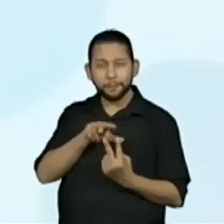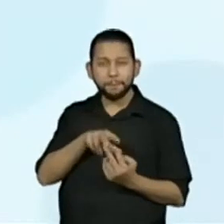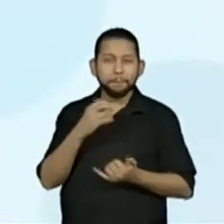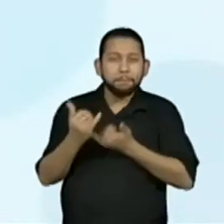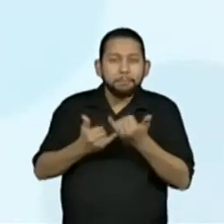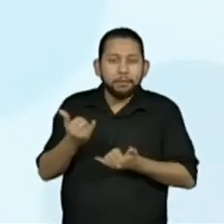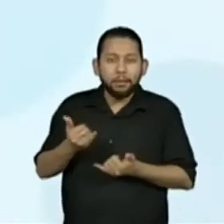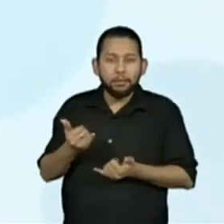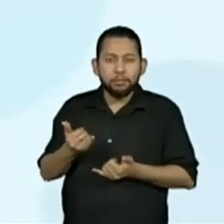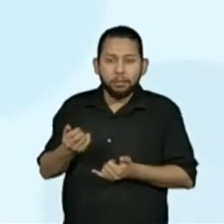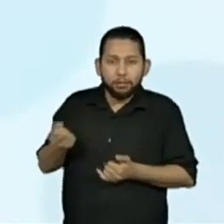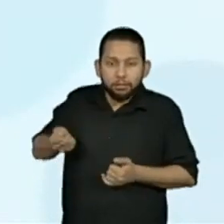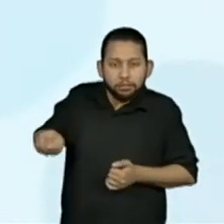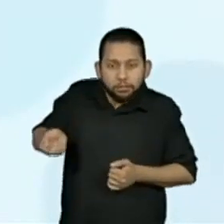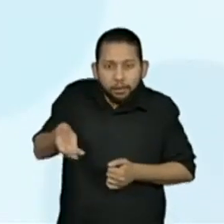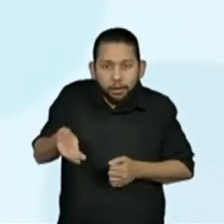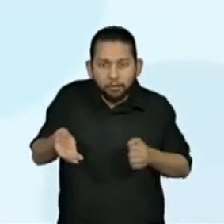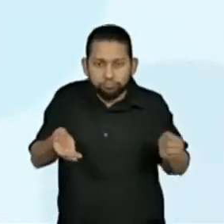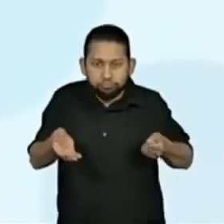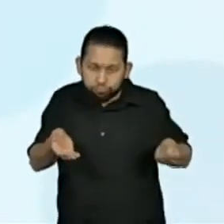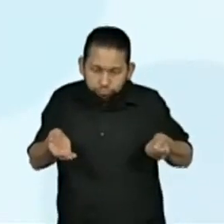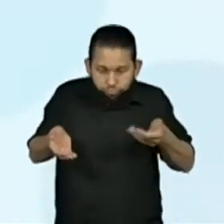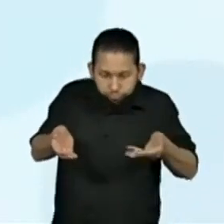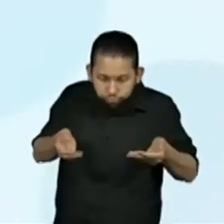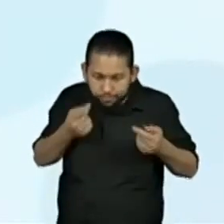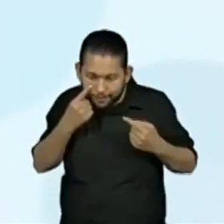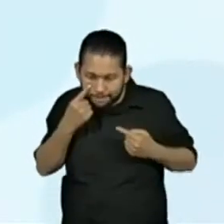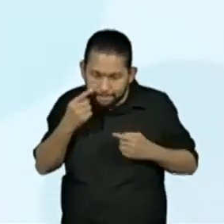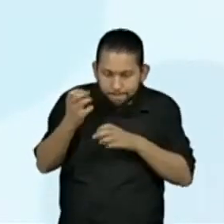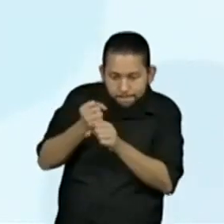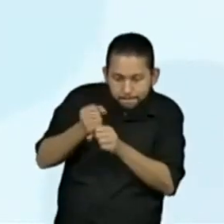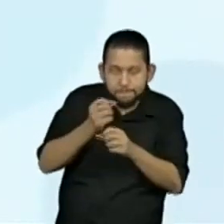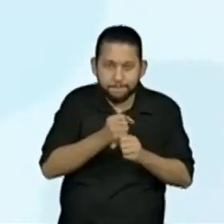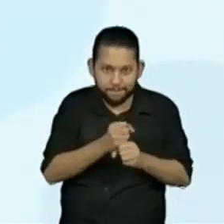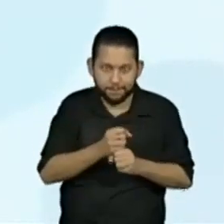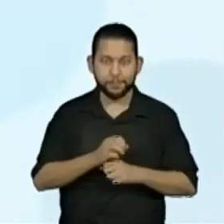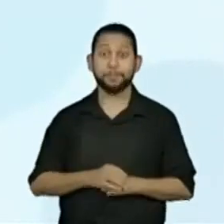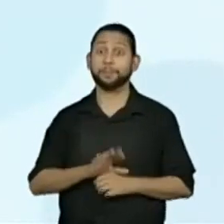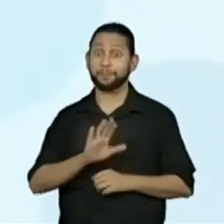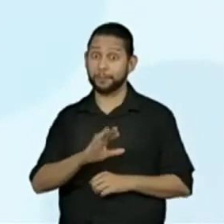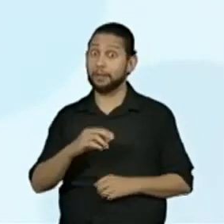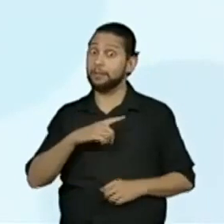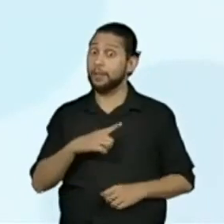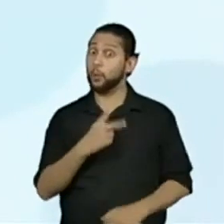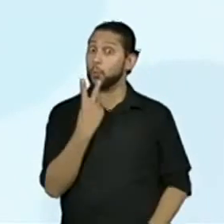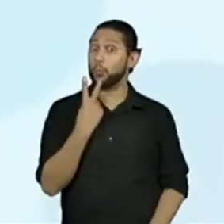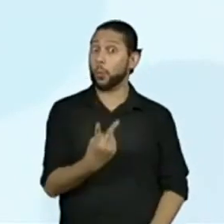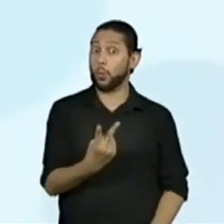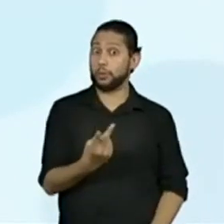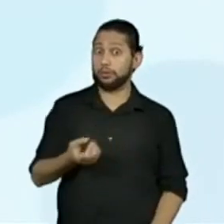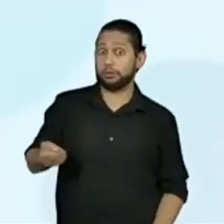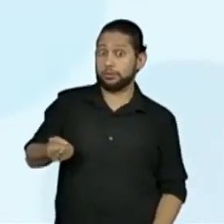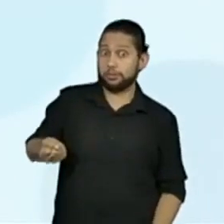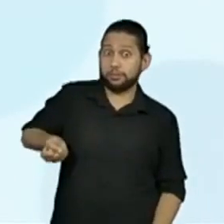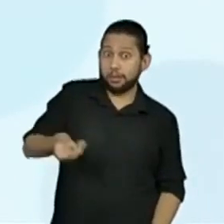de jogar dados. Vamos retomar aqui as regras. Eles tinham dois dados.